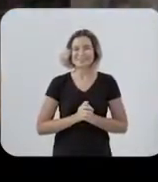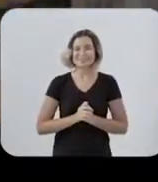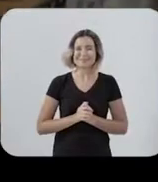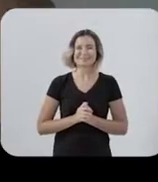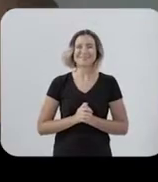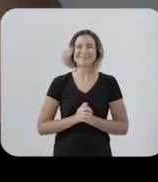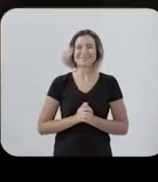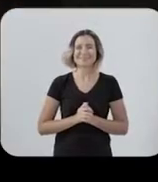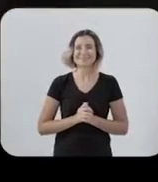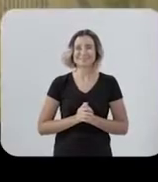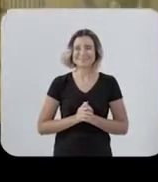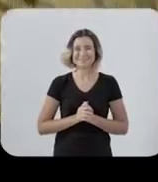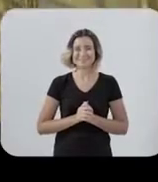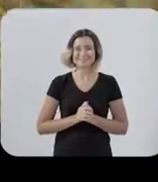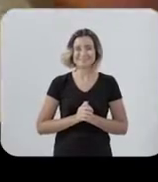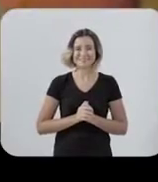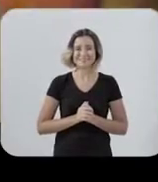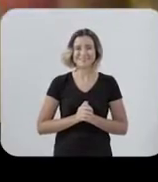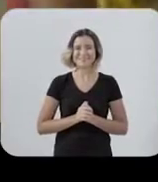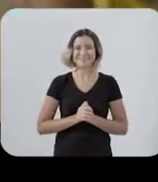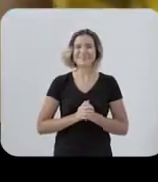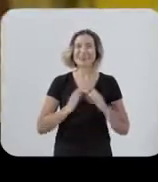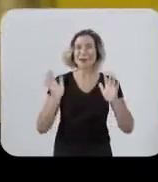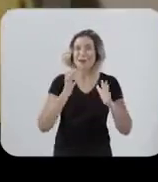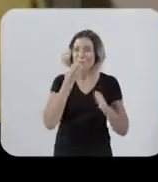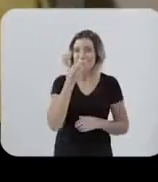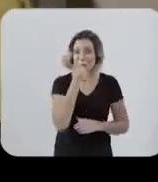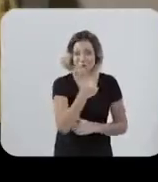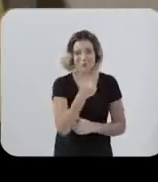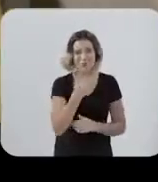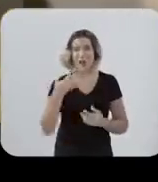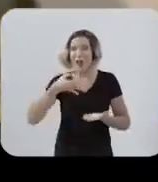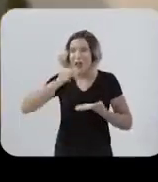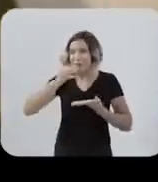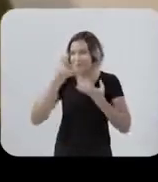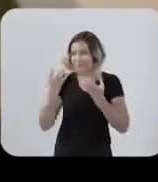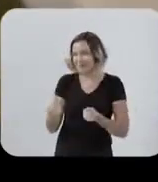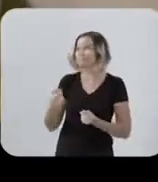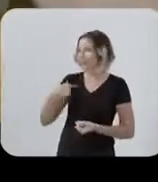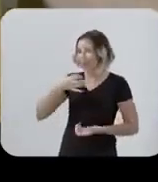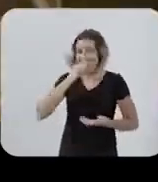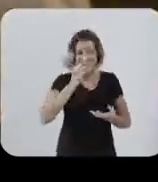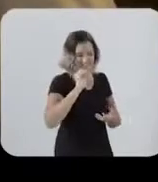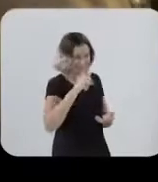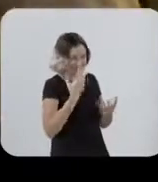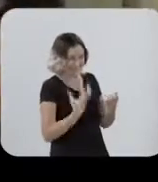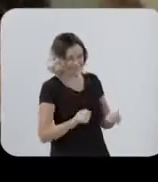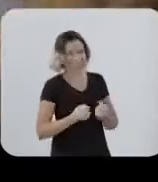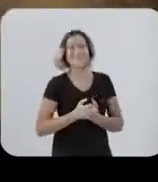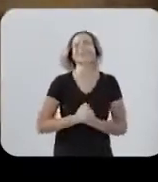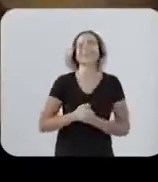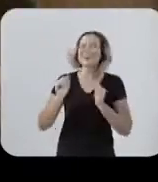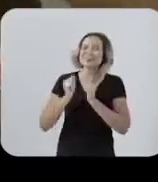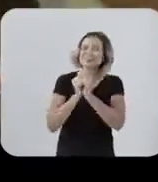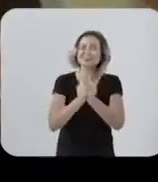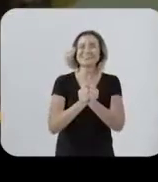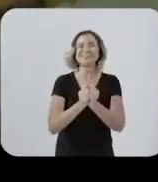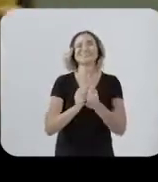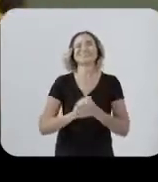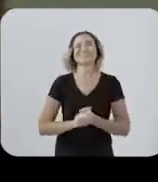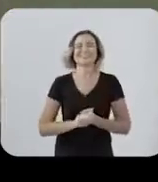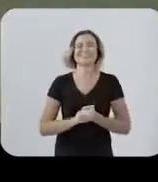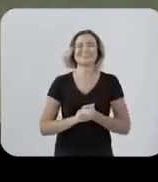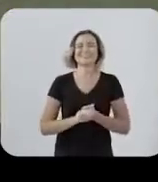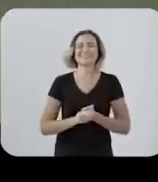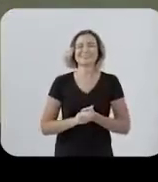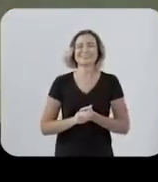Deus Oi E aí, tudo bom? Vá o cafezinho? Toma o cafezinho? lá Vamos vim, vamos Vamos vim A gente